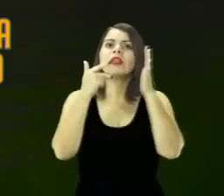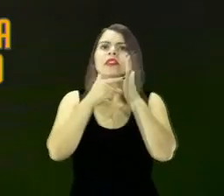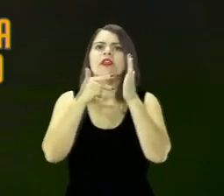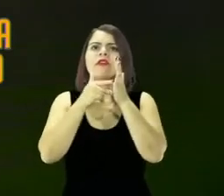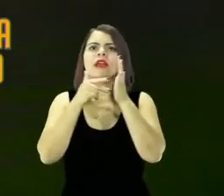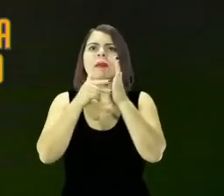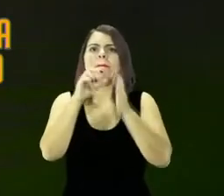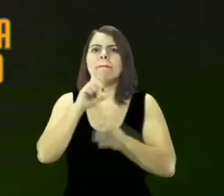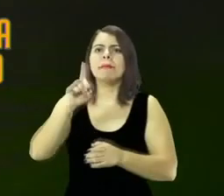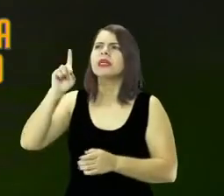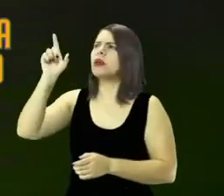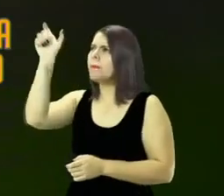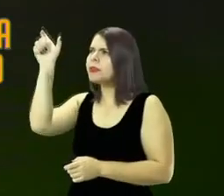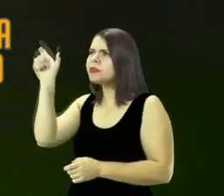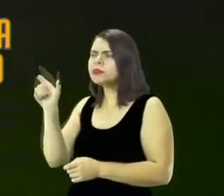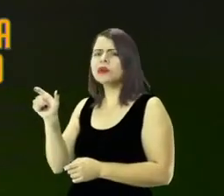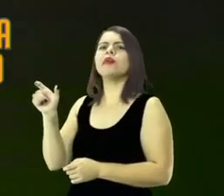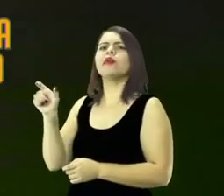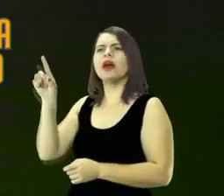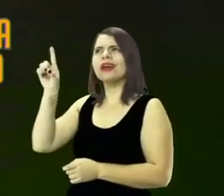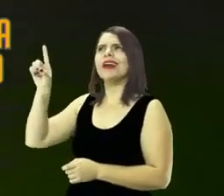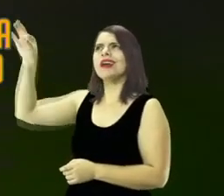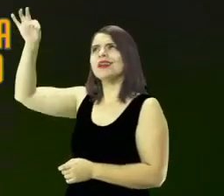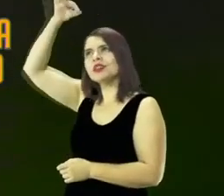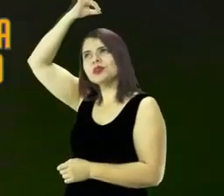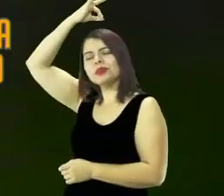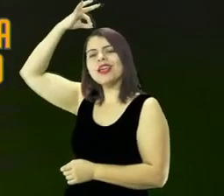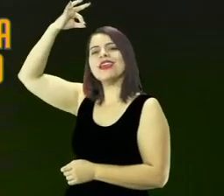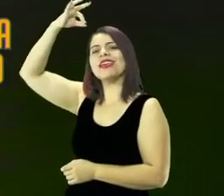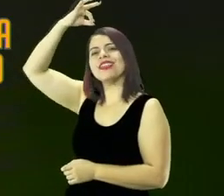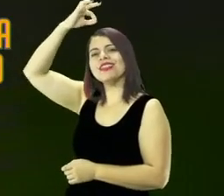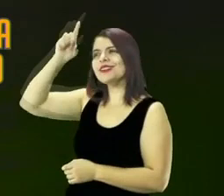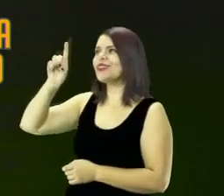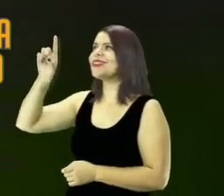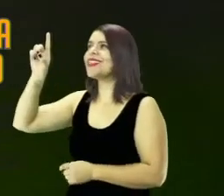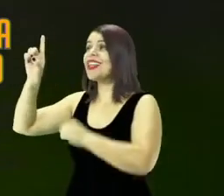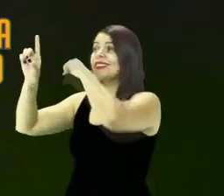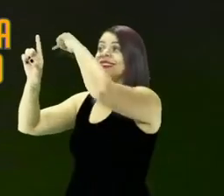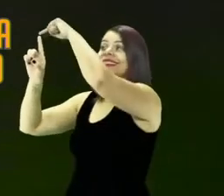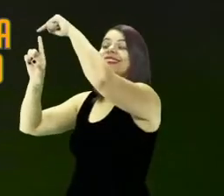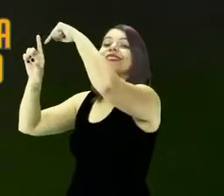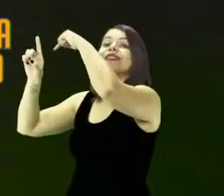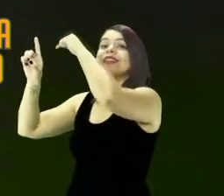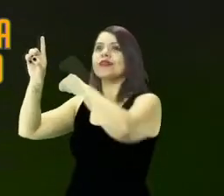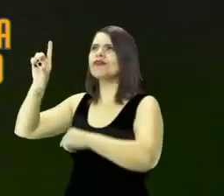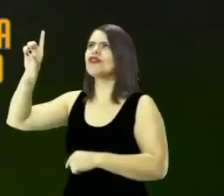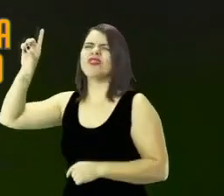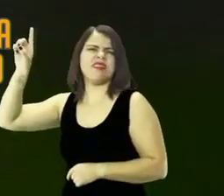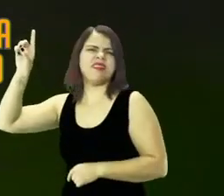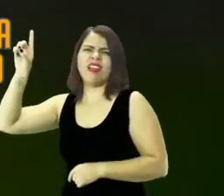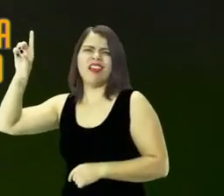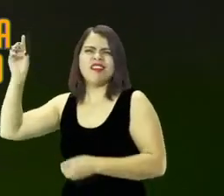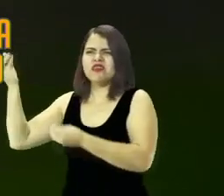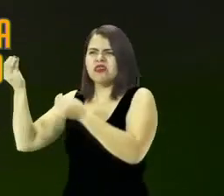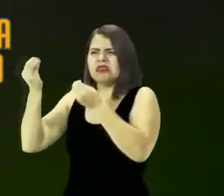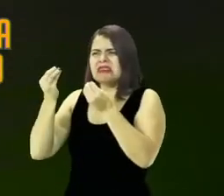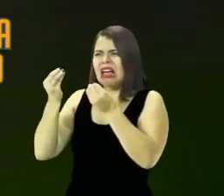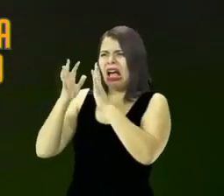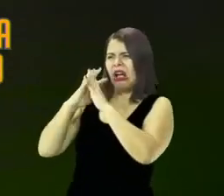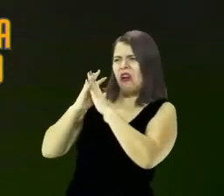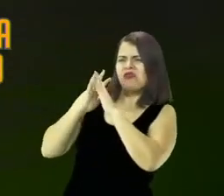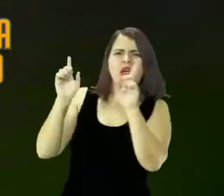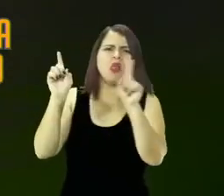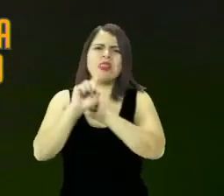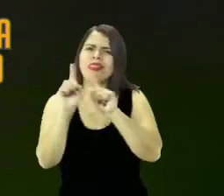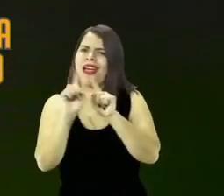pessoa. É o espírito santo de Deus. O espírito santo de Deus ele nunca vai deixar você confuso, ele sempre vai te guiar a toda a verdade.